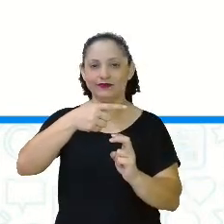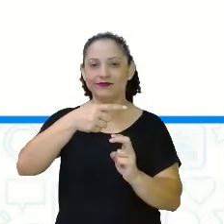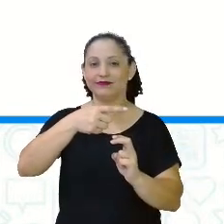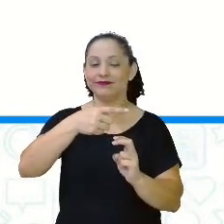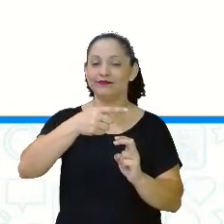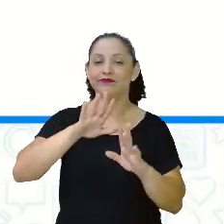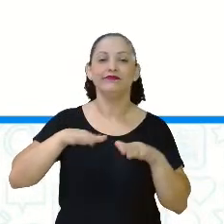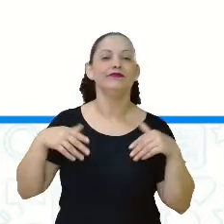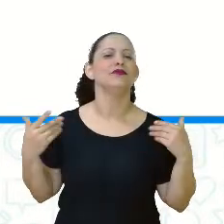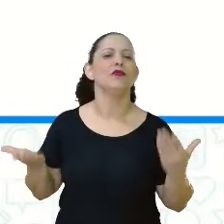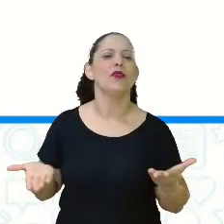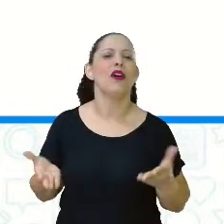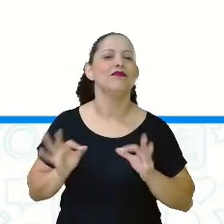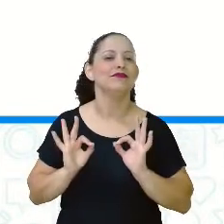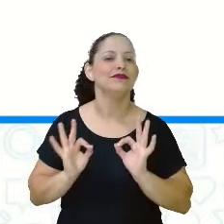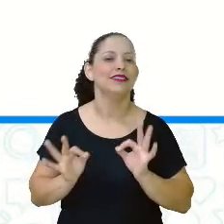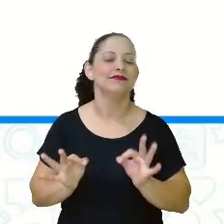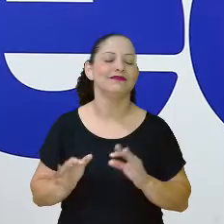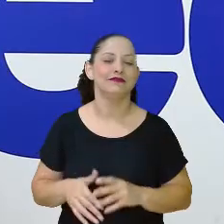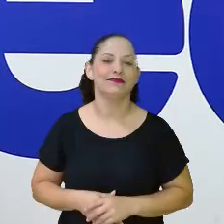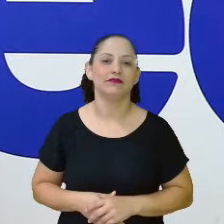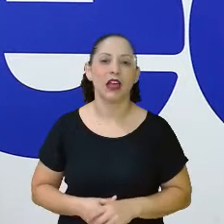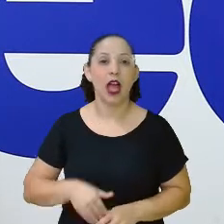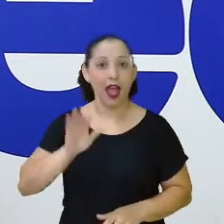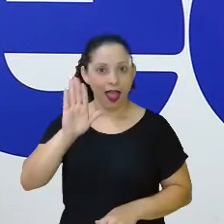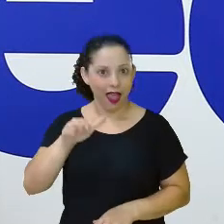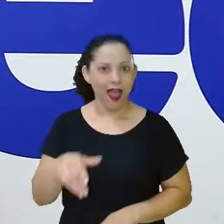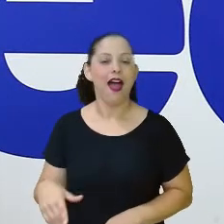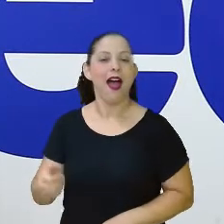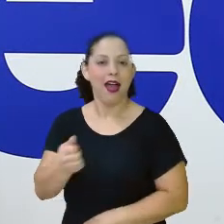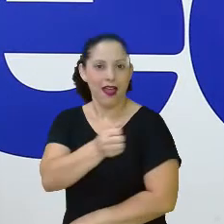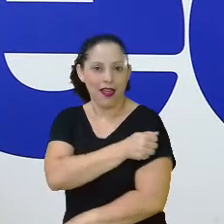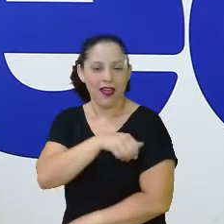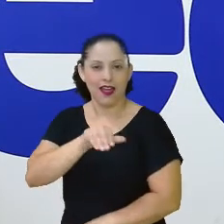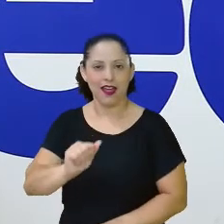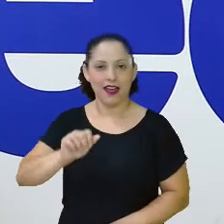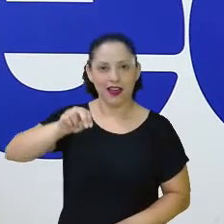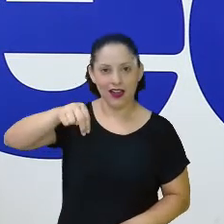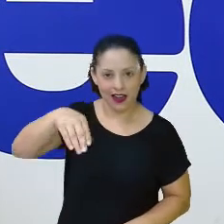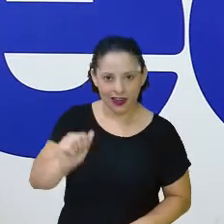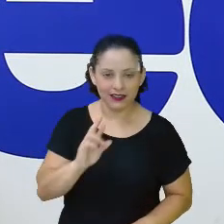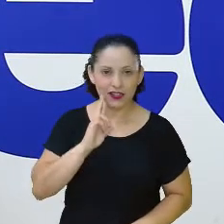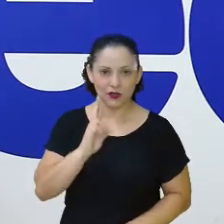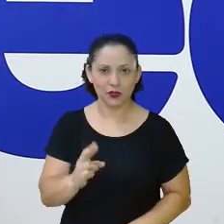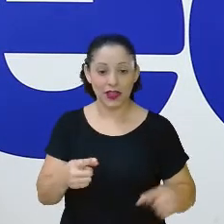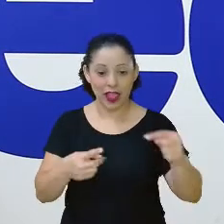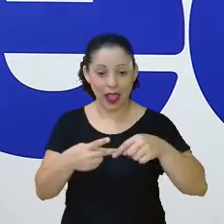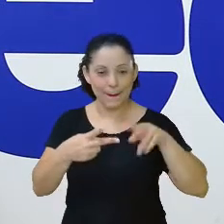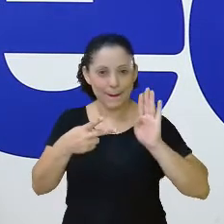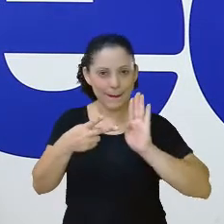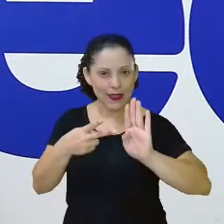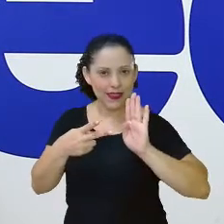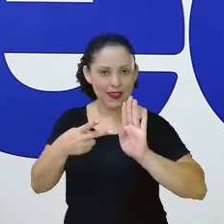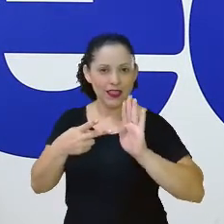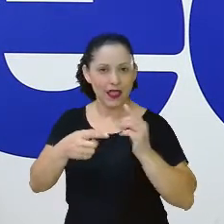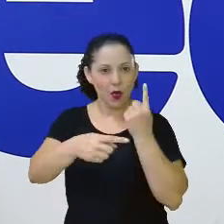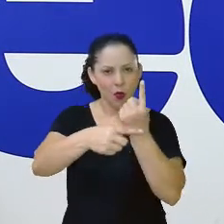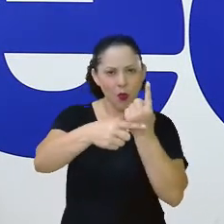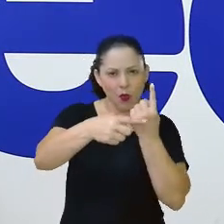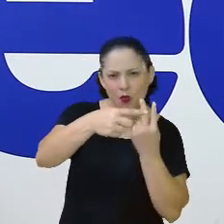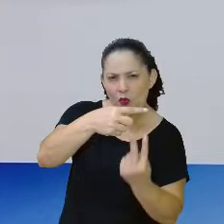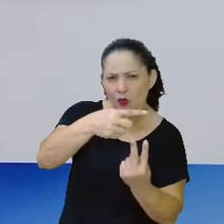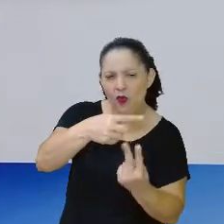denominador? Professora Márcia, a Ana respondeu aqui, viu? Ela botou a letra B. Letra B? Hum,